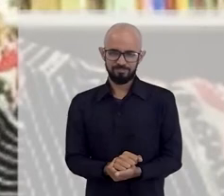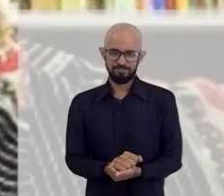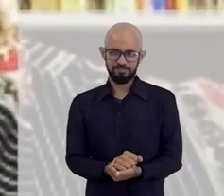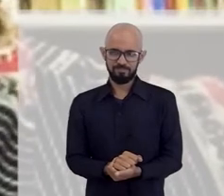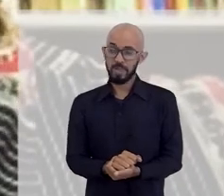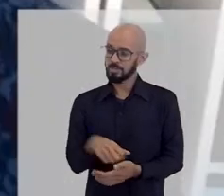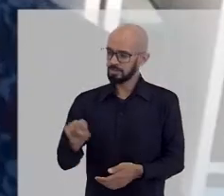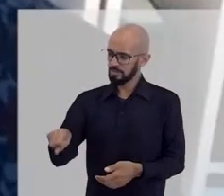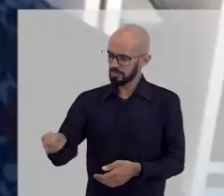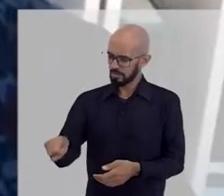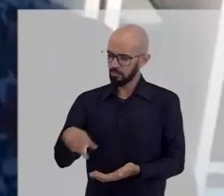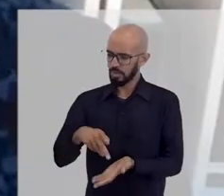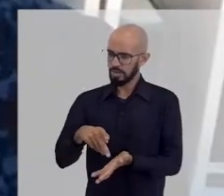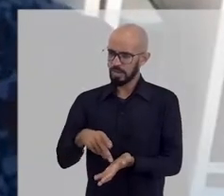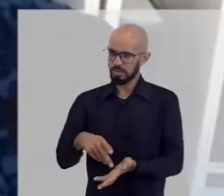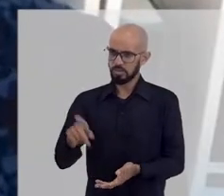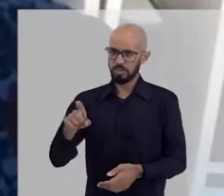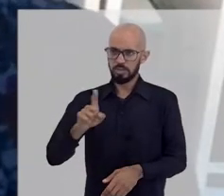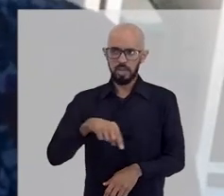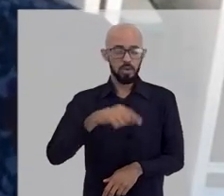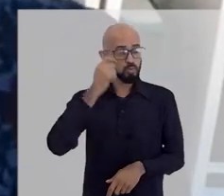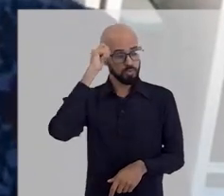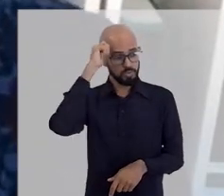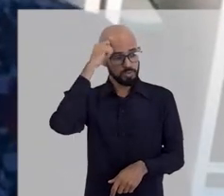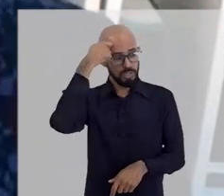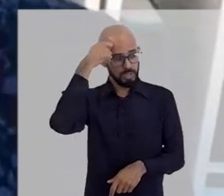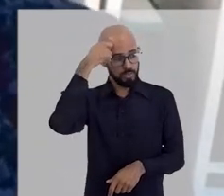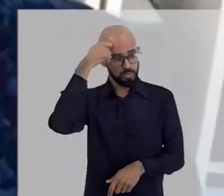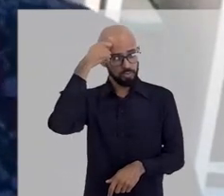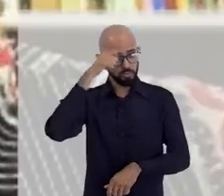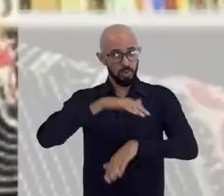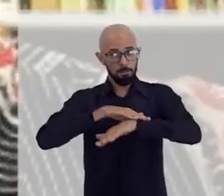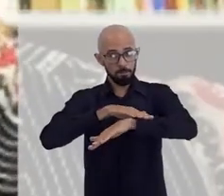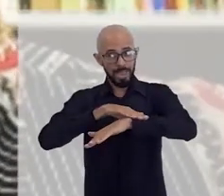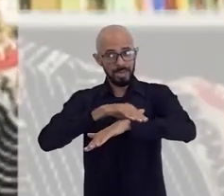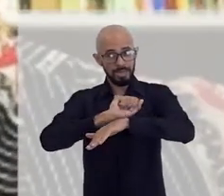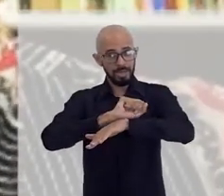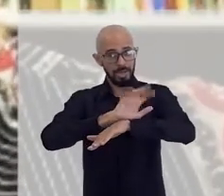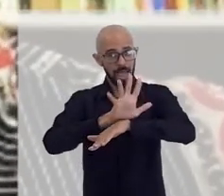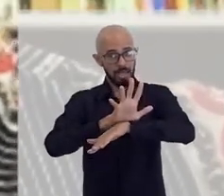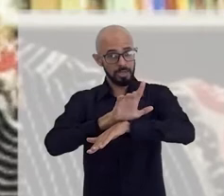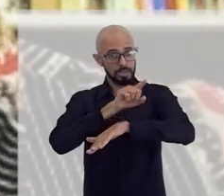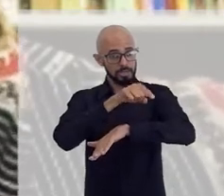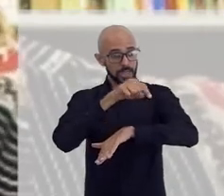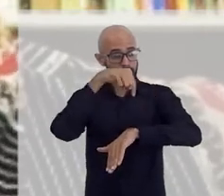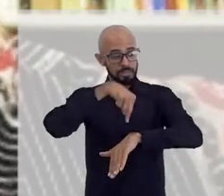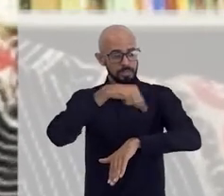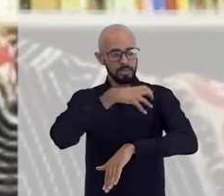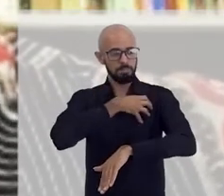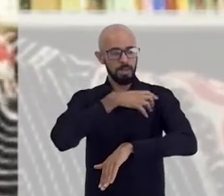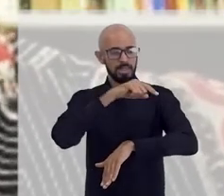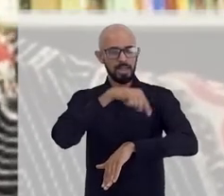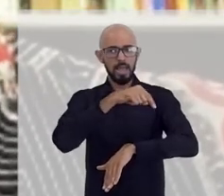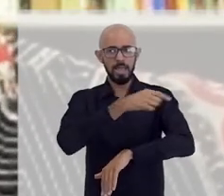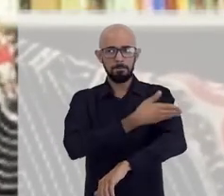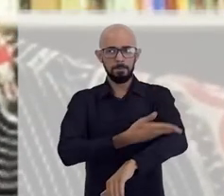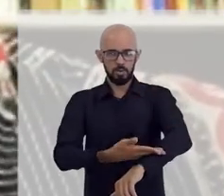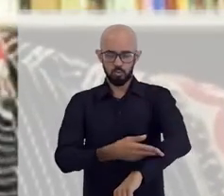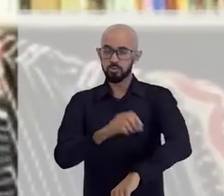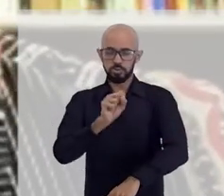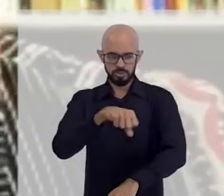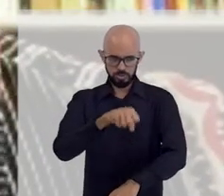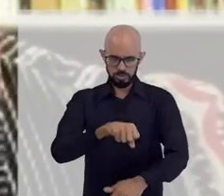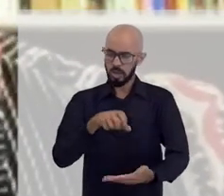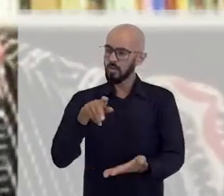isso, por exemplo. E são os membros de pele clara, que na Bahia são brancos. É isso, na Bahia são brancos, é, exato. É porque